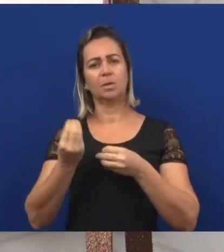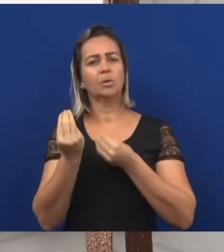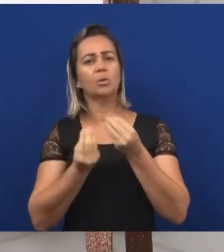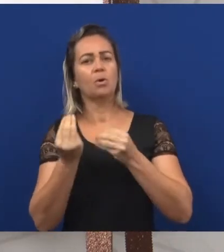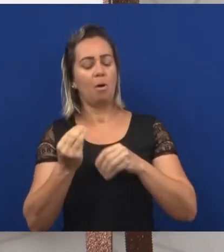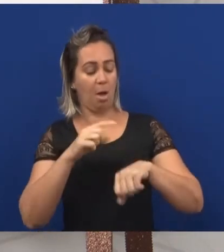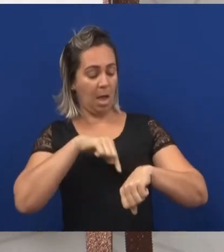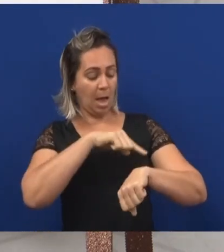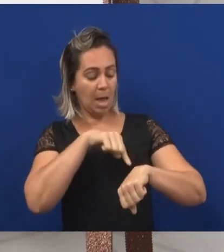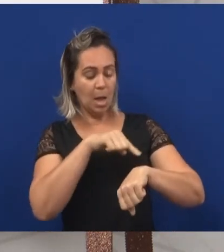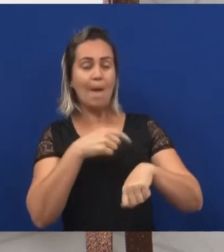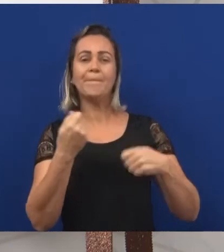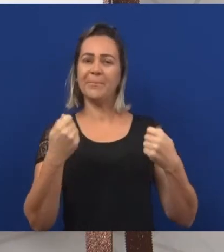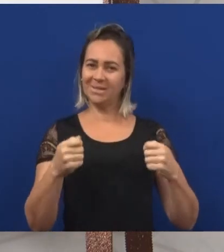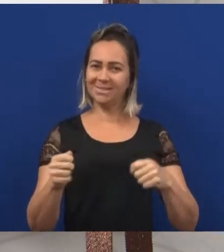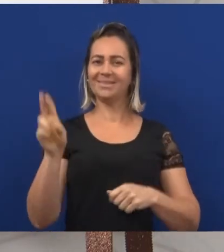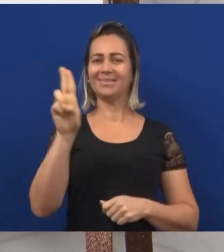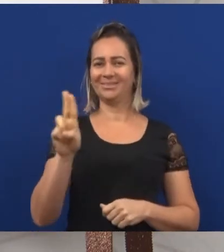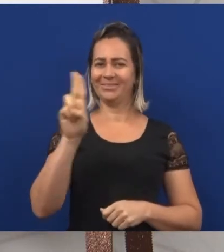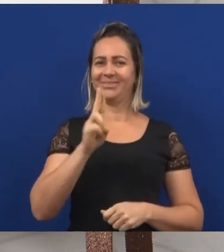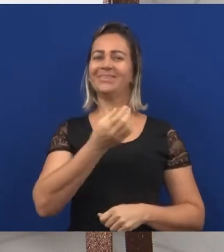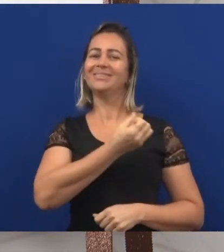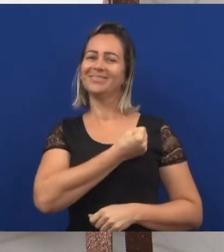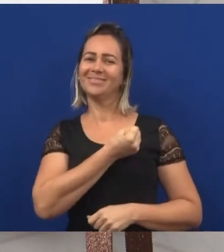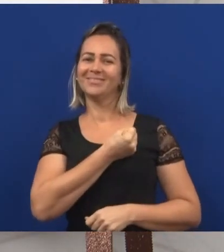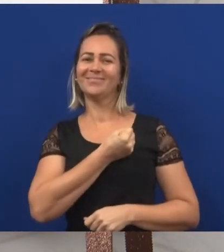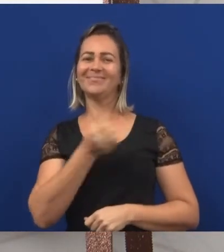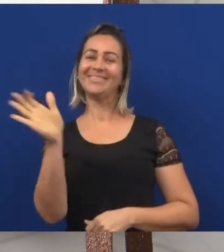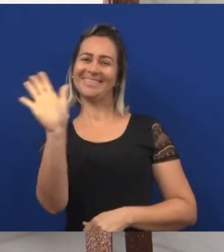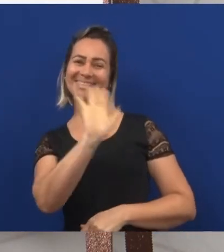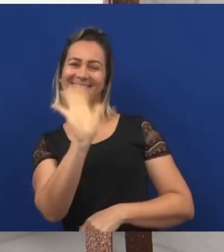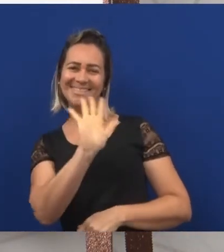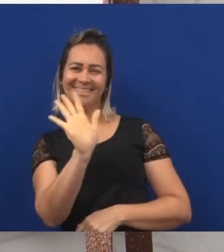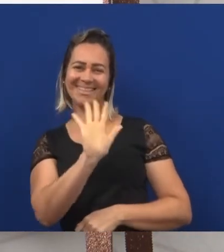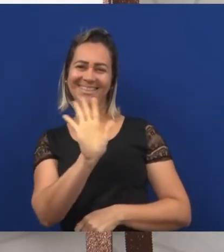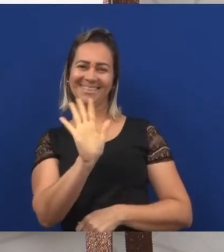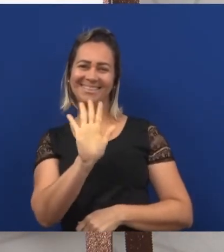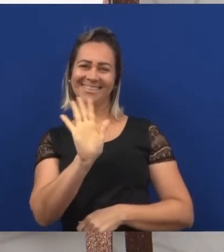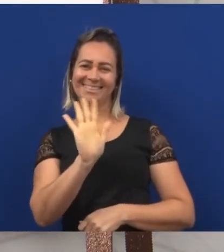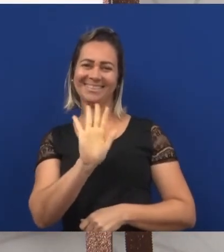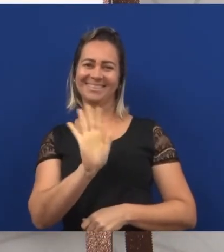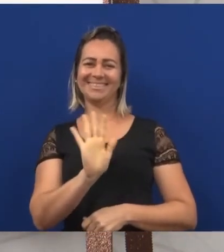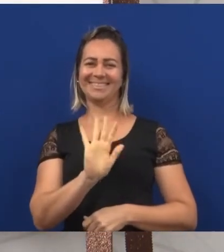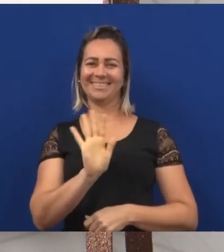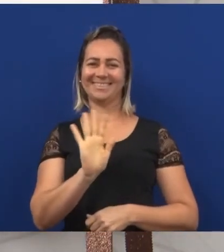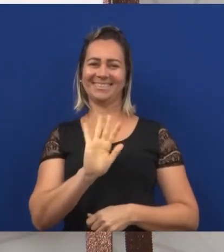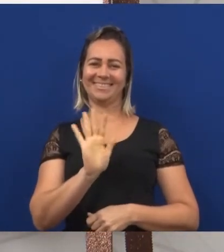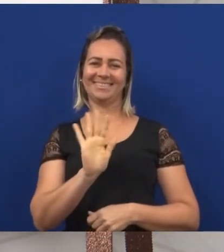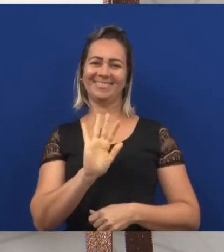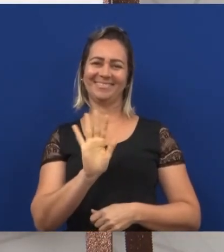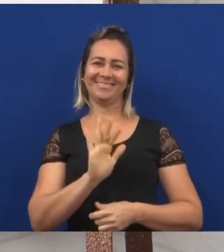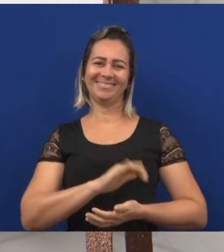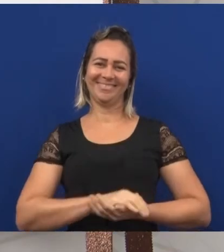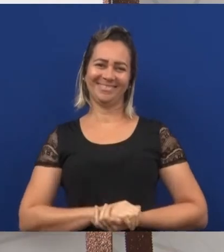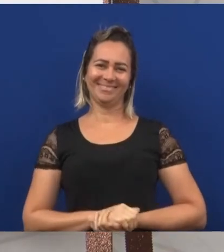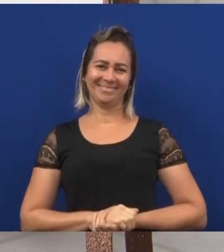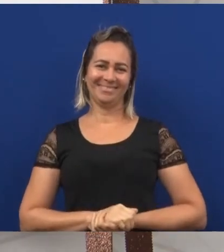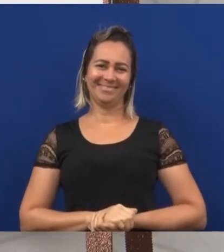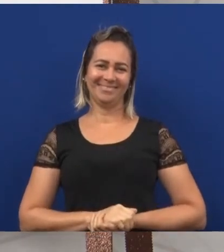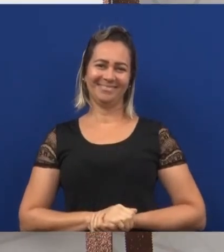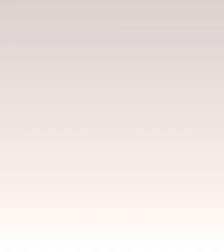nós iremos continuar. Até a próxima aula e eu espero você para aprender muito mais.